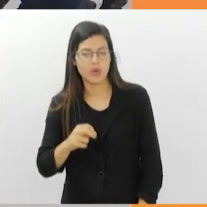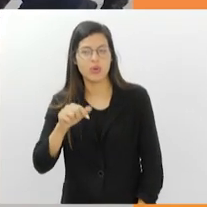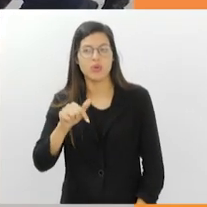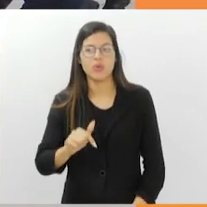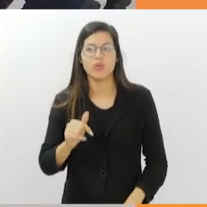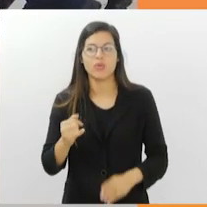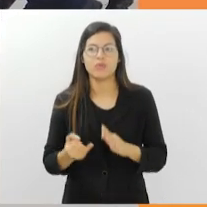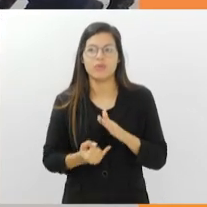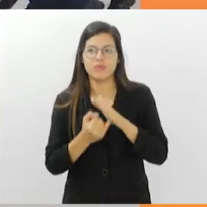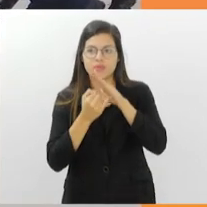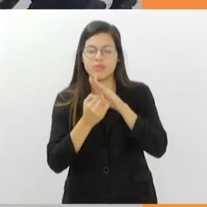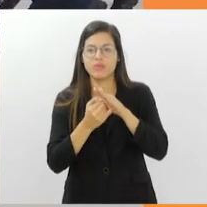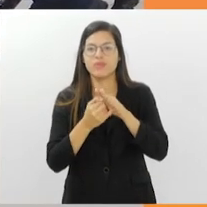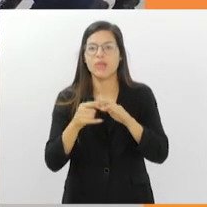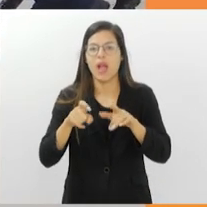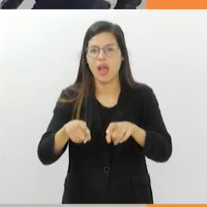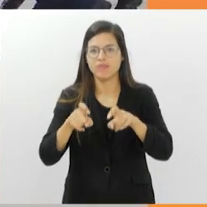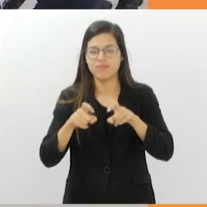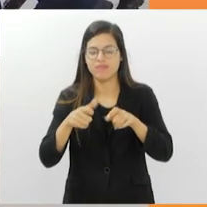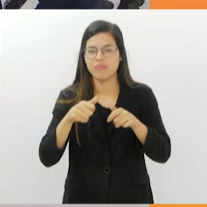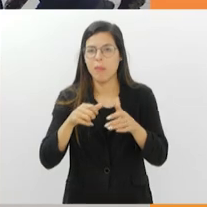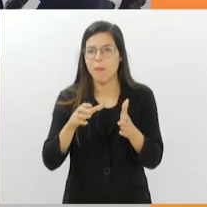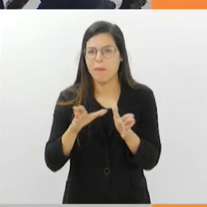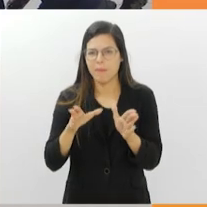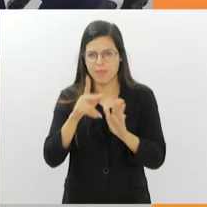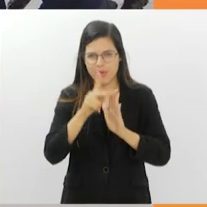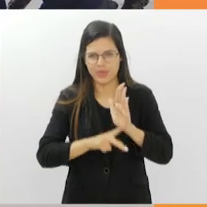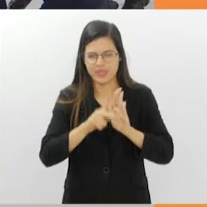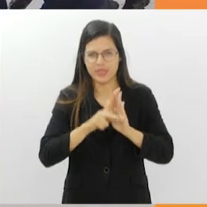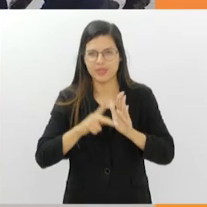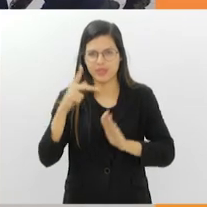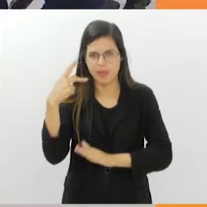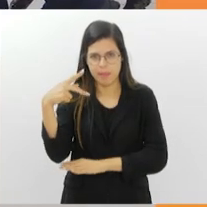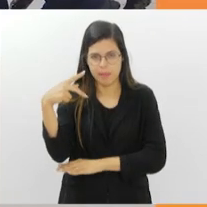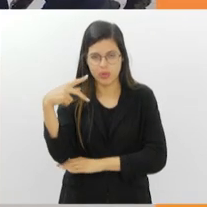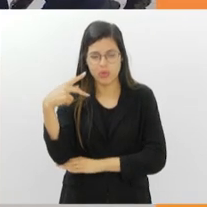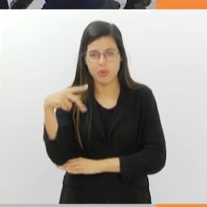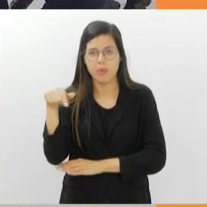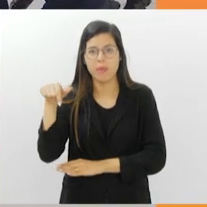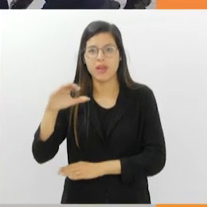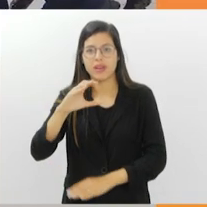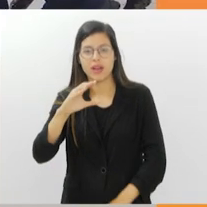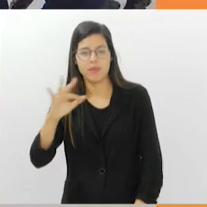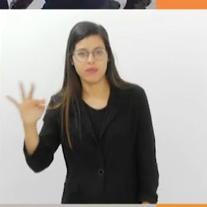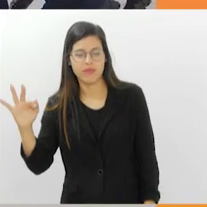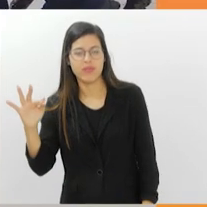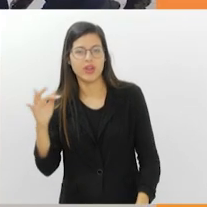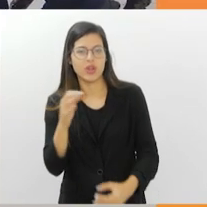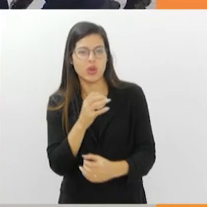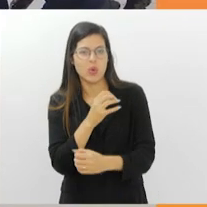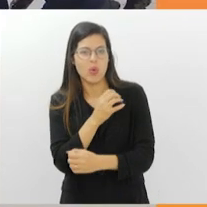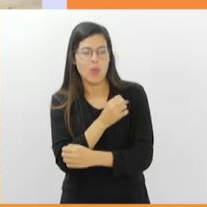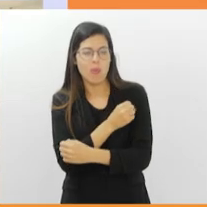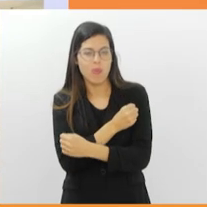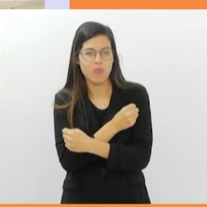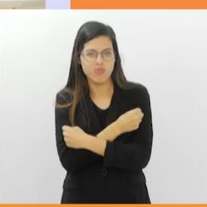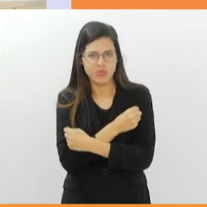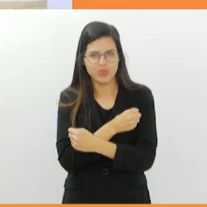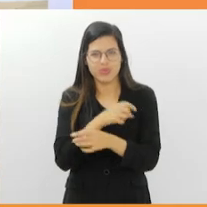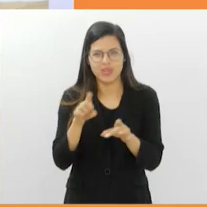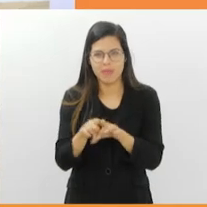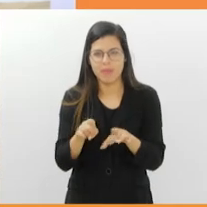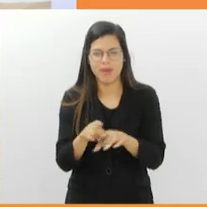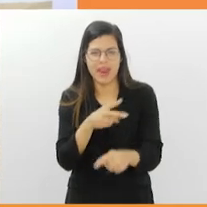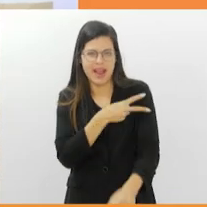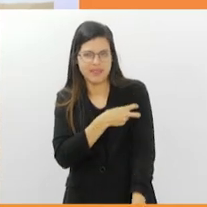o projeto da Petrobras de monitoramento de praias em Cabo Frio, Búzios e parte de Arraial do Cabo. Os pinguins